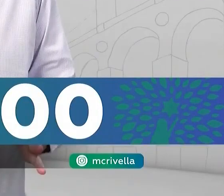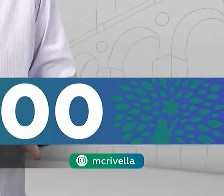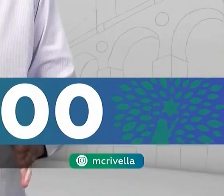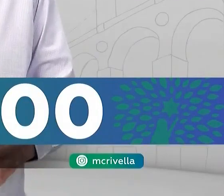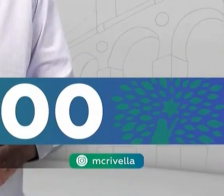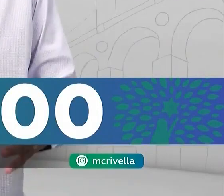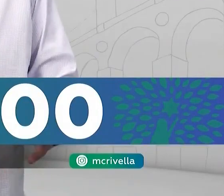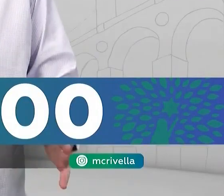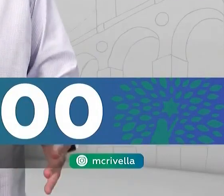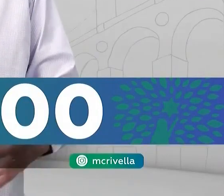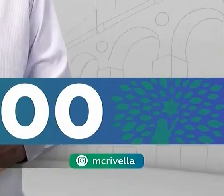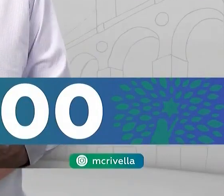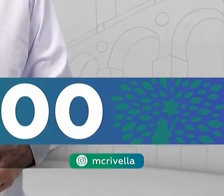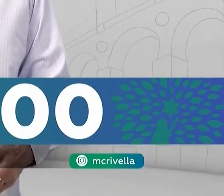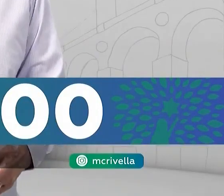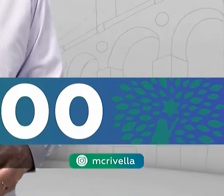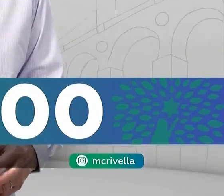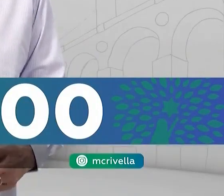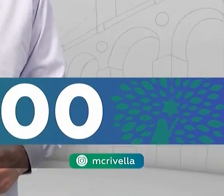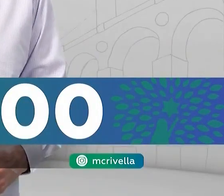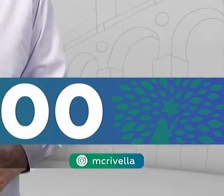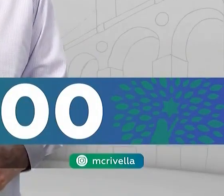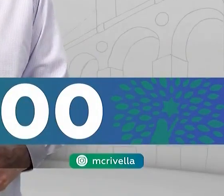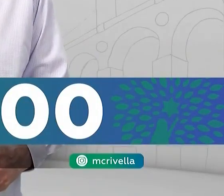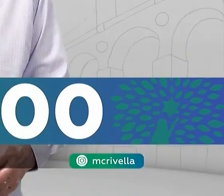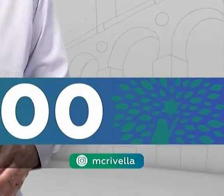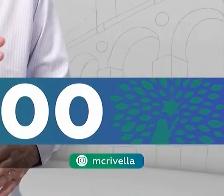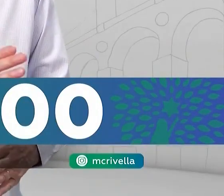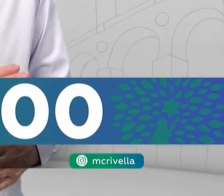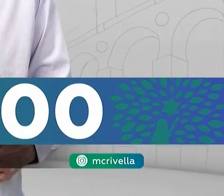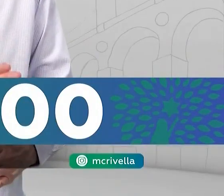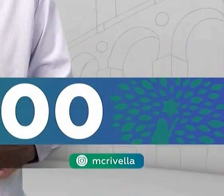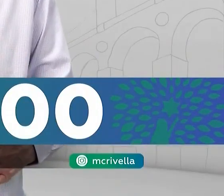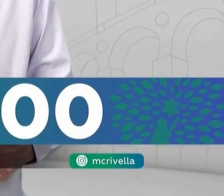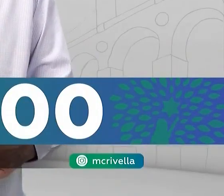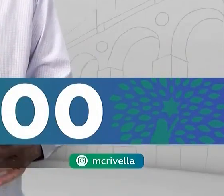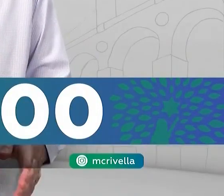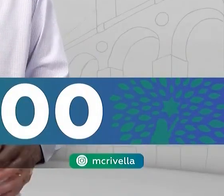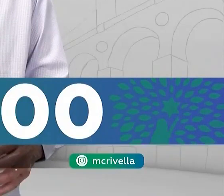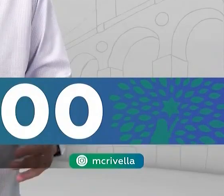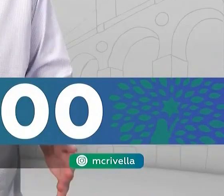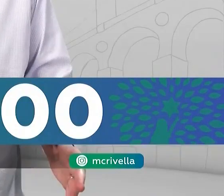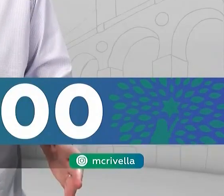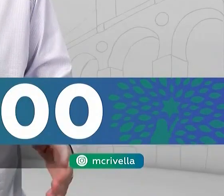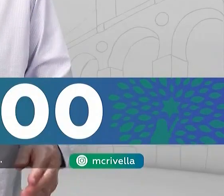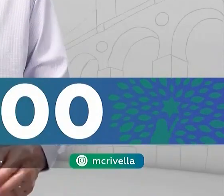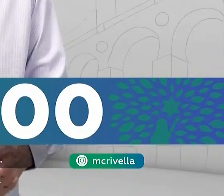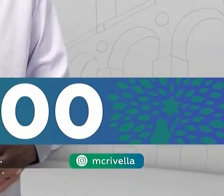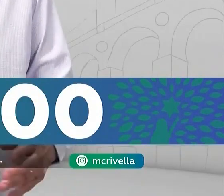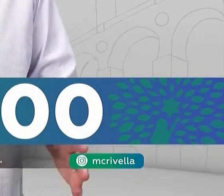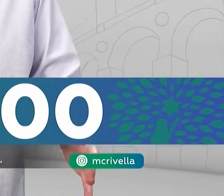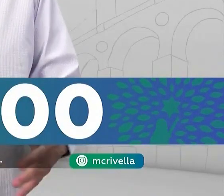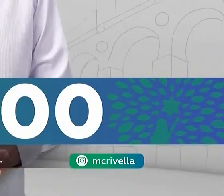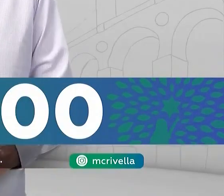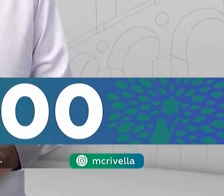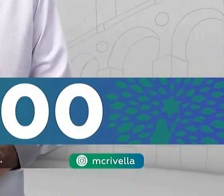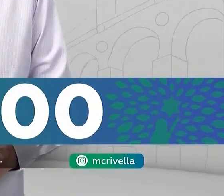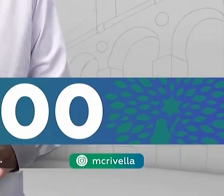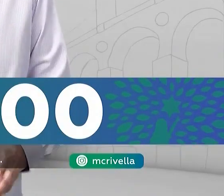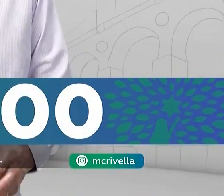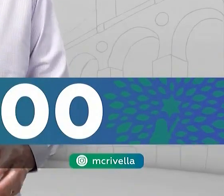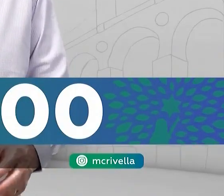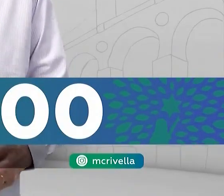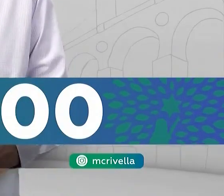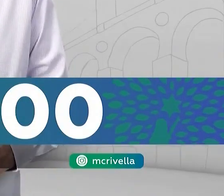Mas o Estatuto dos Animais ainda está tramitando. Me ajude a voltar lá para aprovar. Aí todas as despesas médicas com os PETs poderão ter desconto no